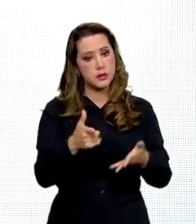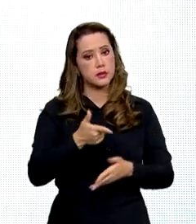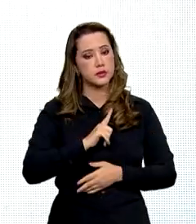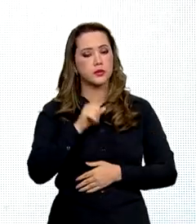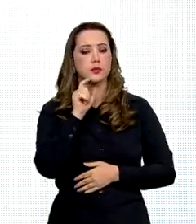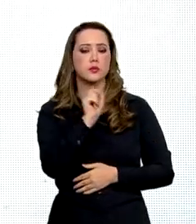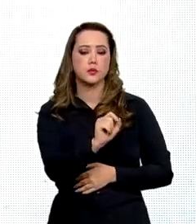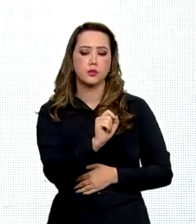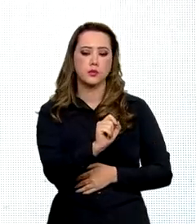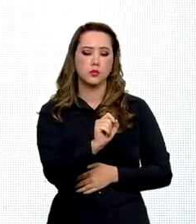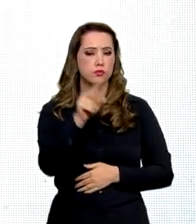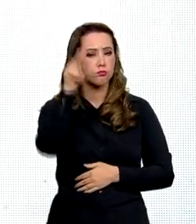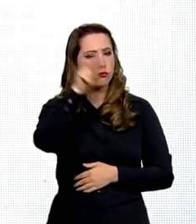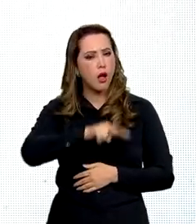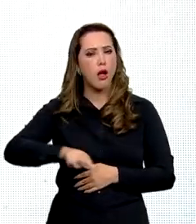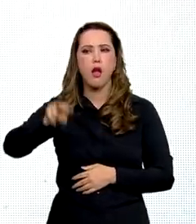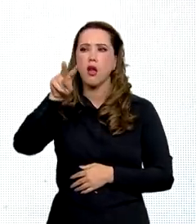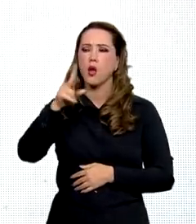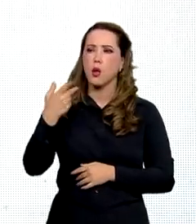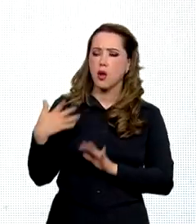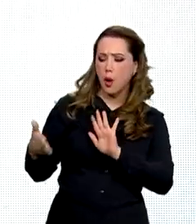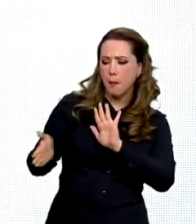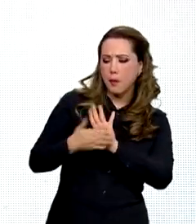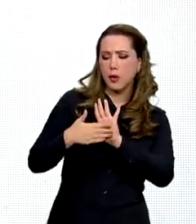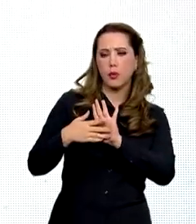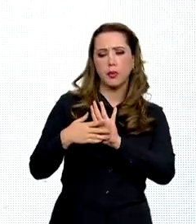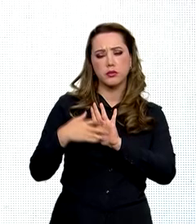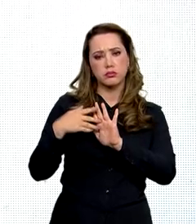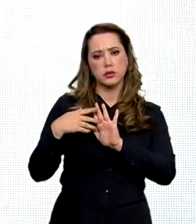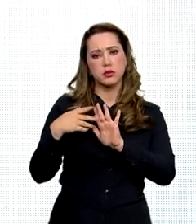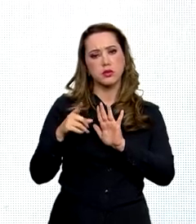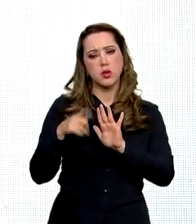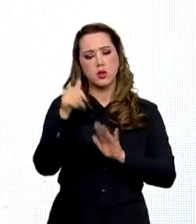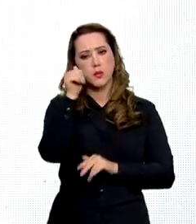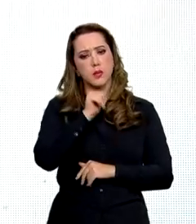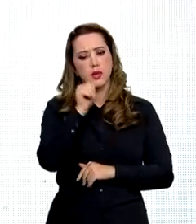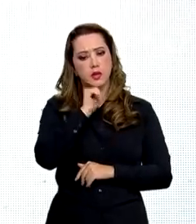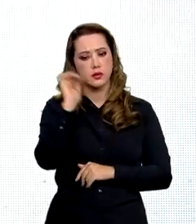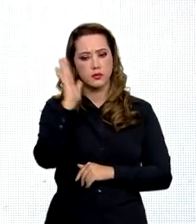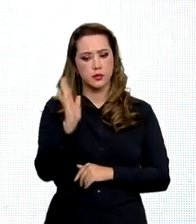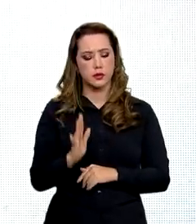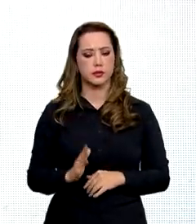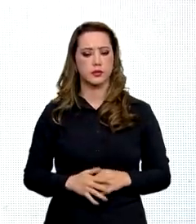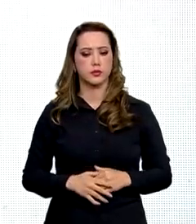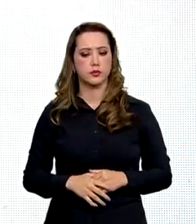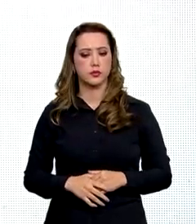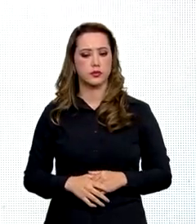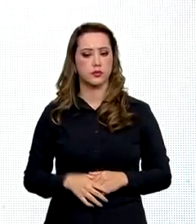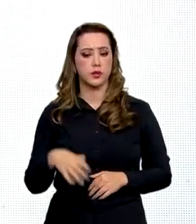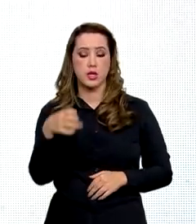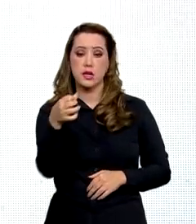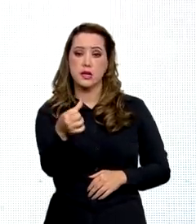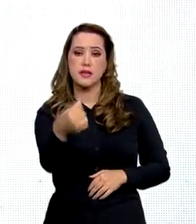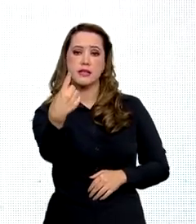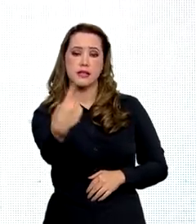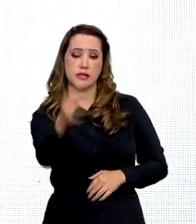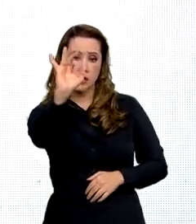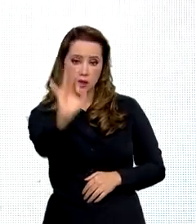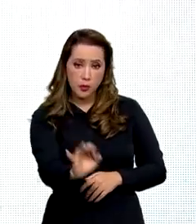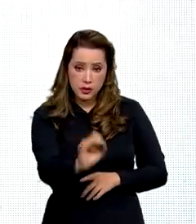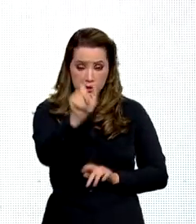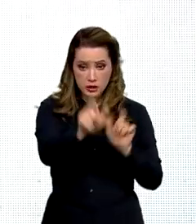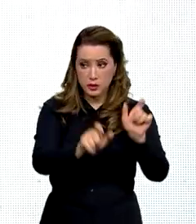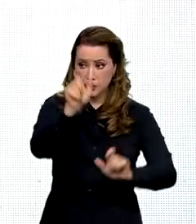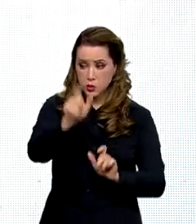a cara, a face e a alma da mulher brasileira. 61% das